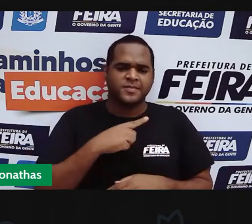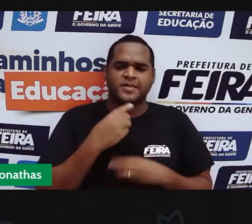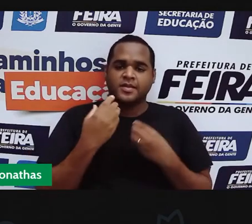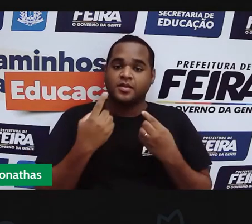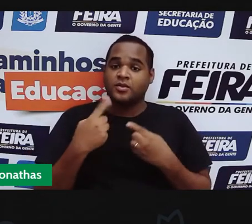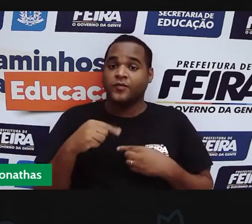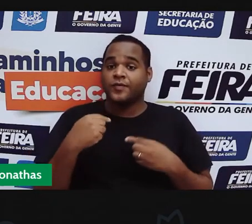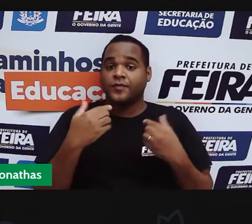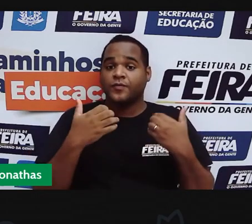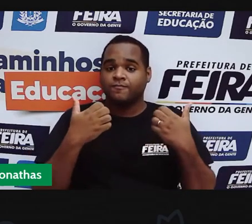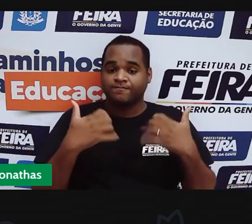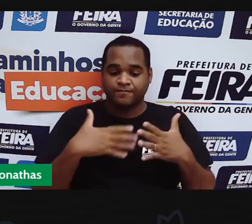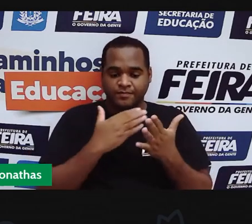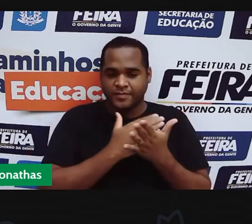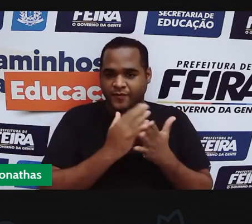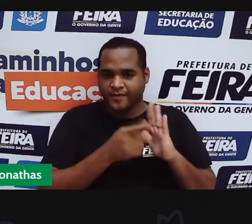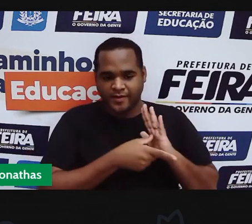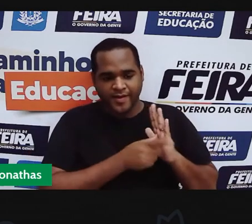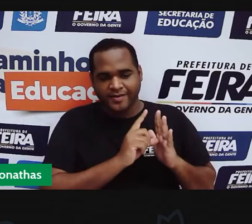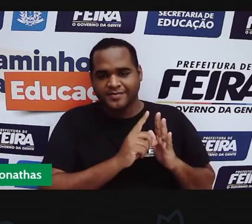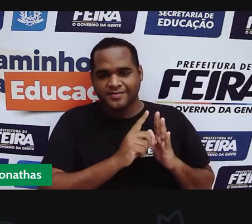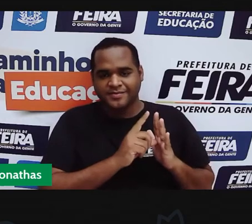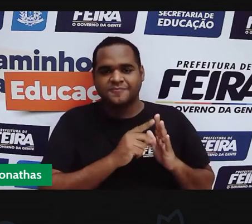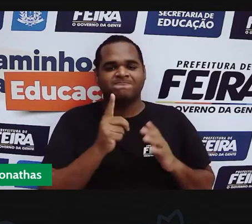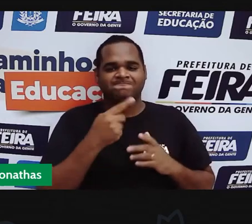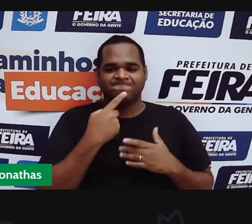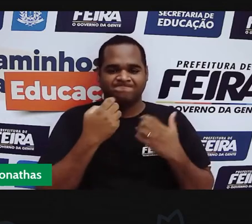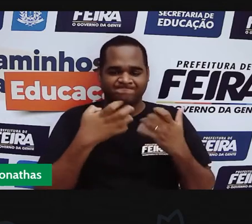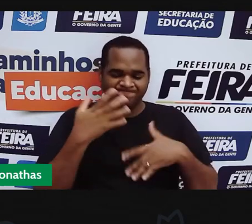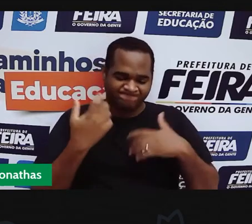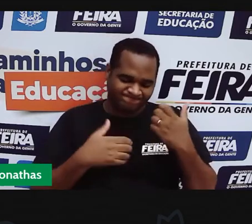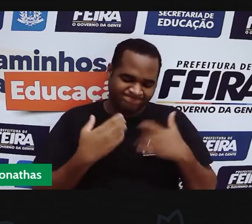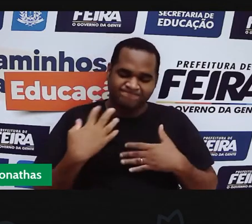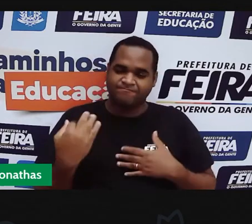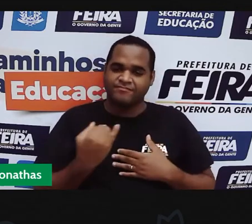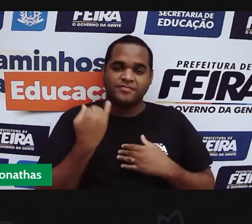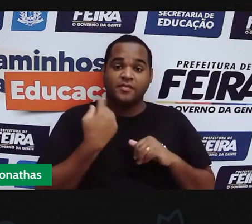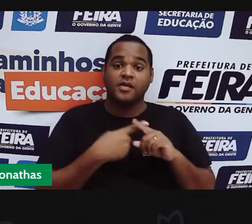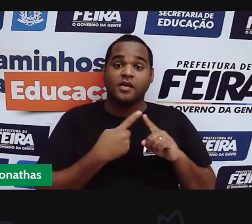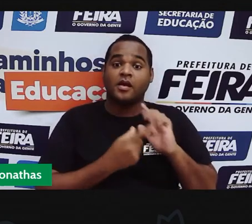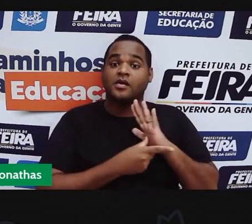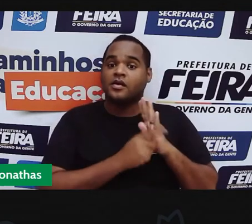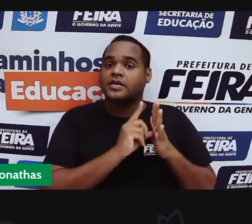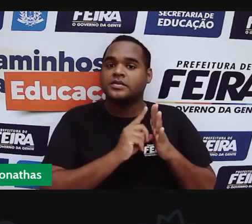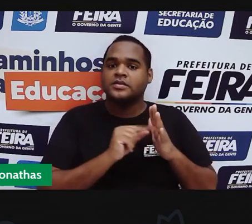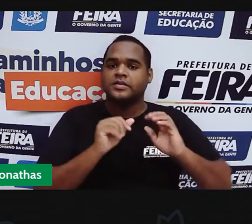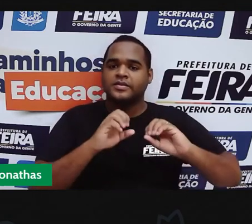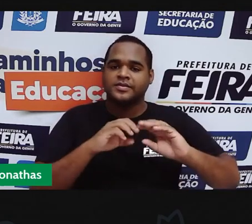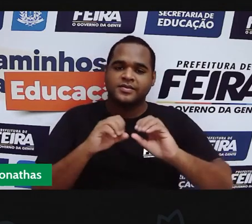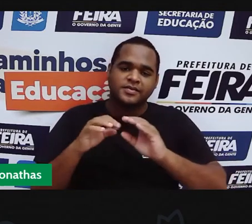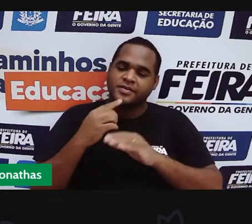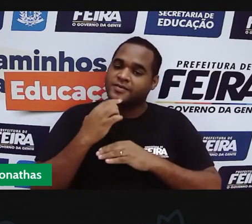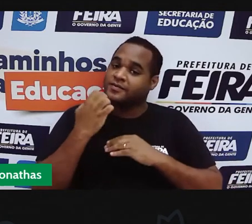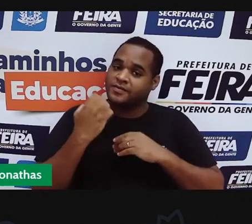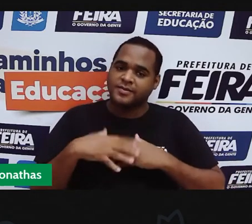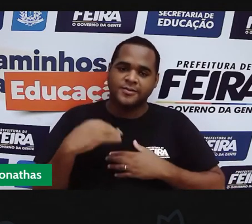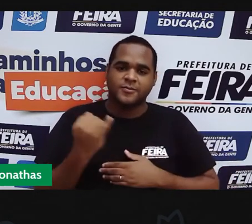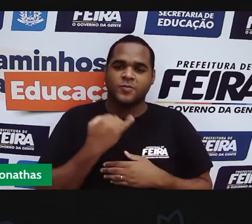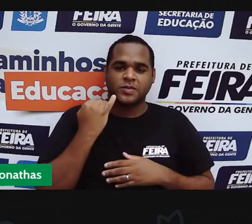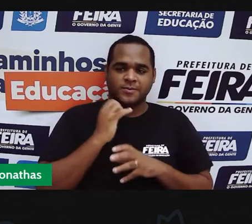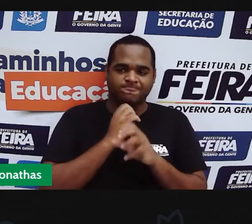começamos em uma aula anterior a essa. Na aula anterior a essa, a gente aprendeu a